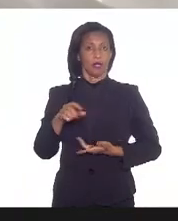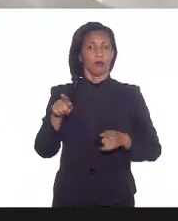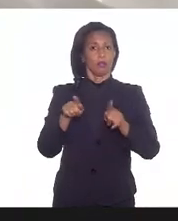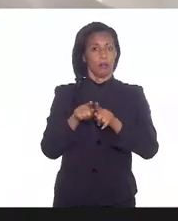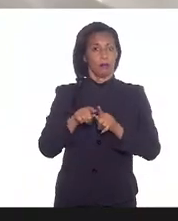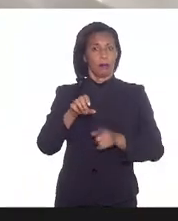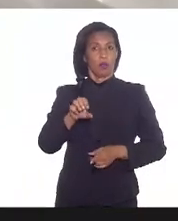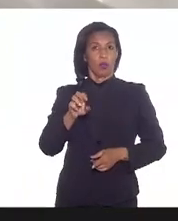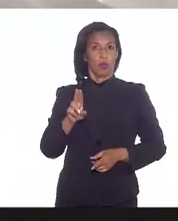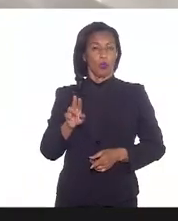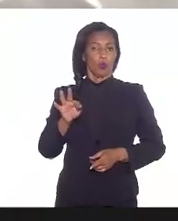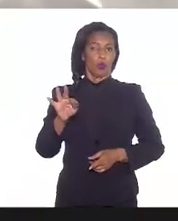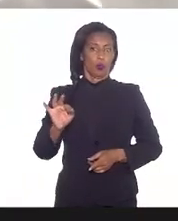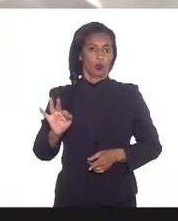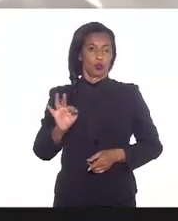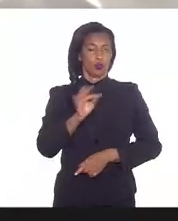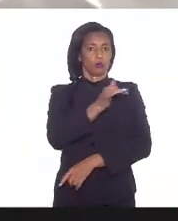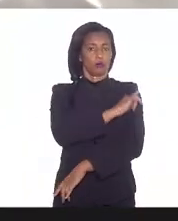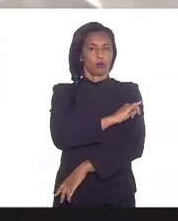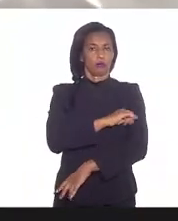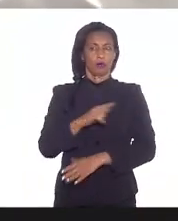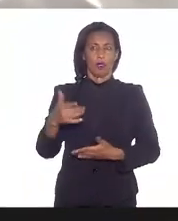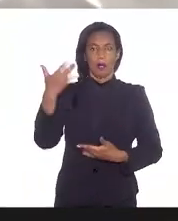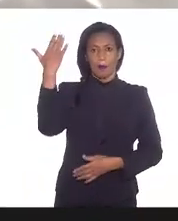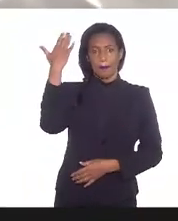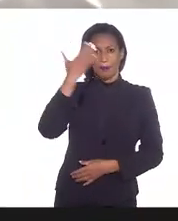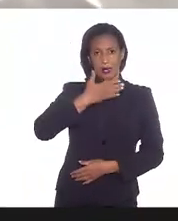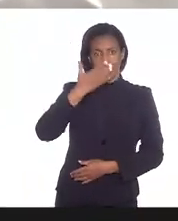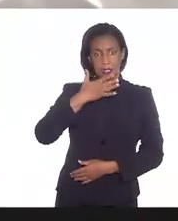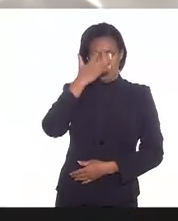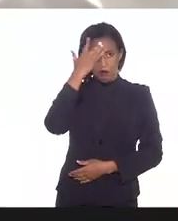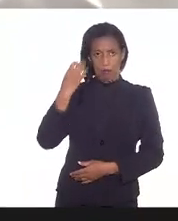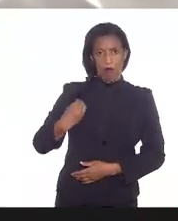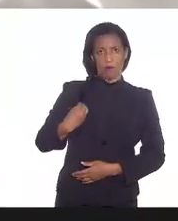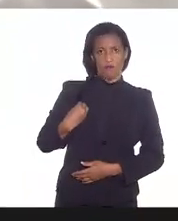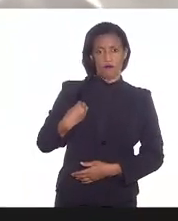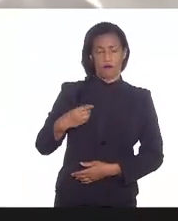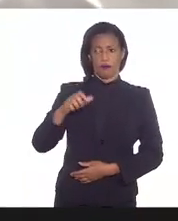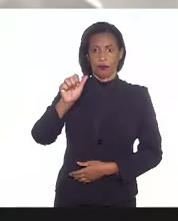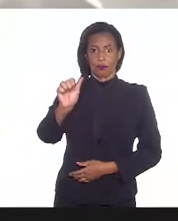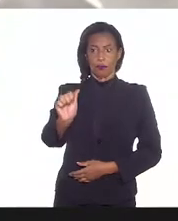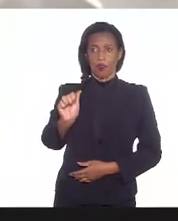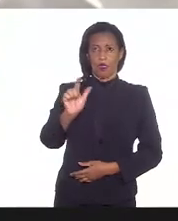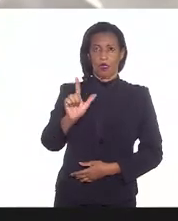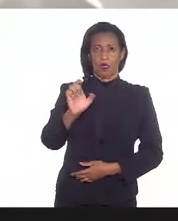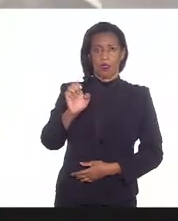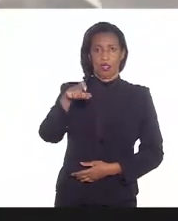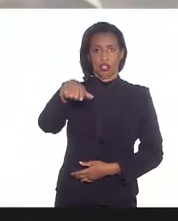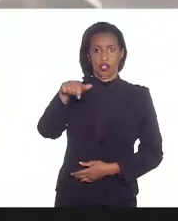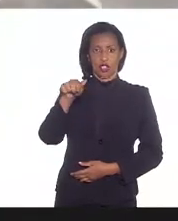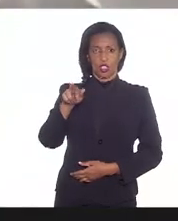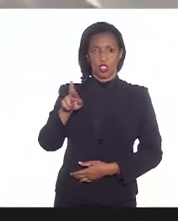registrar aqui a presença pelo Sindipetro de Alexandre